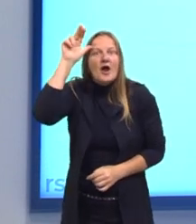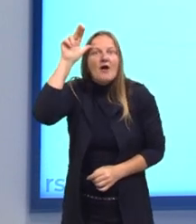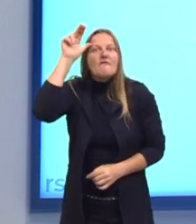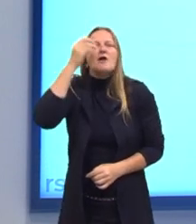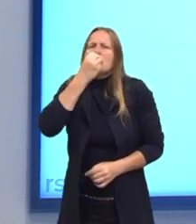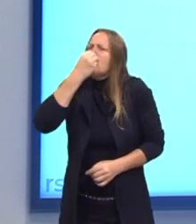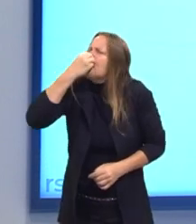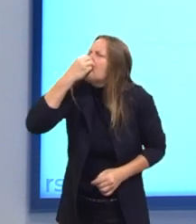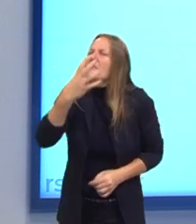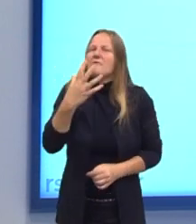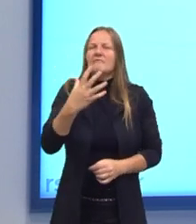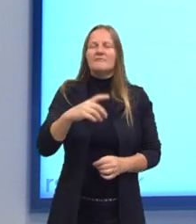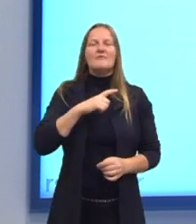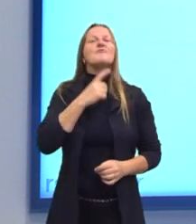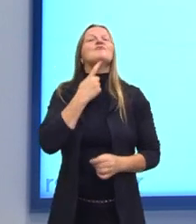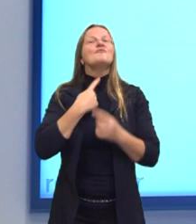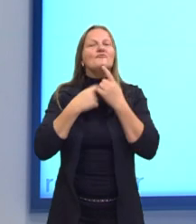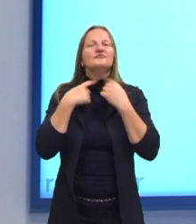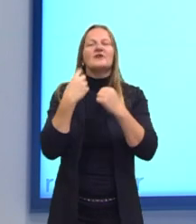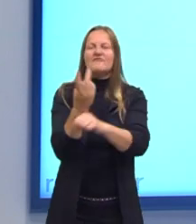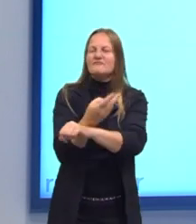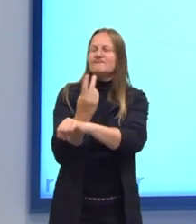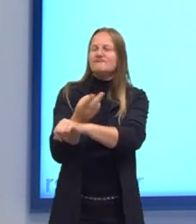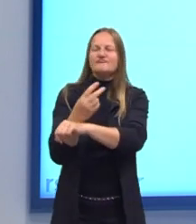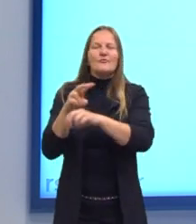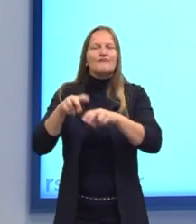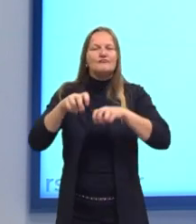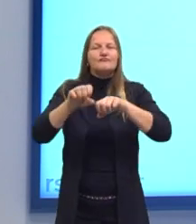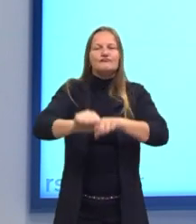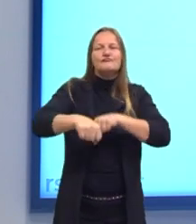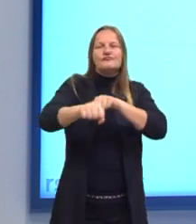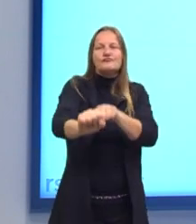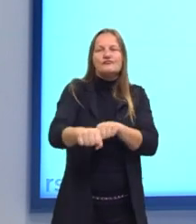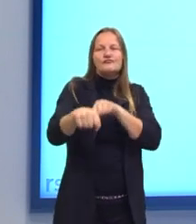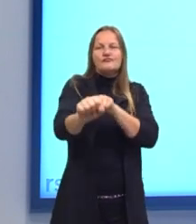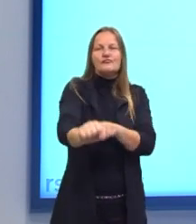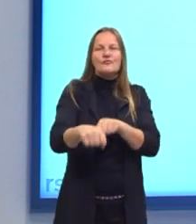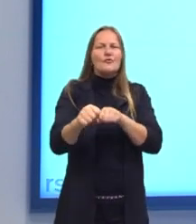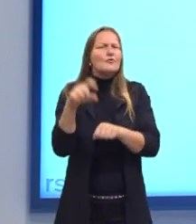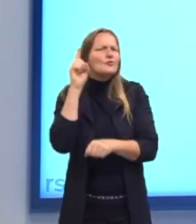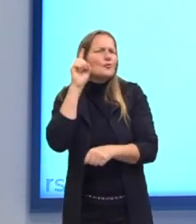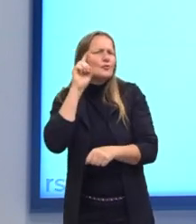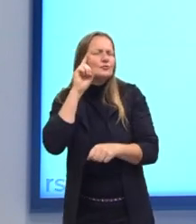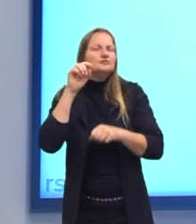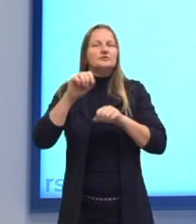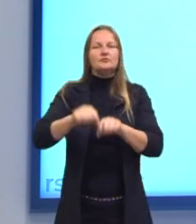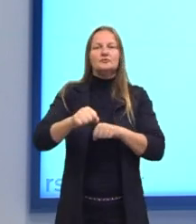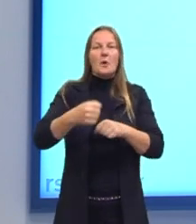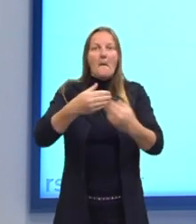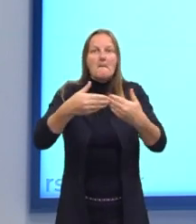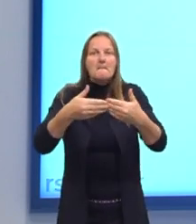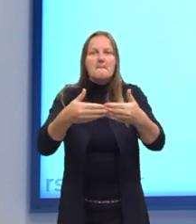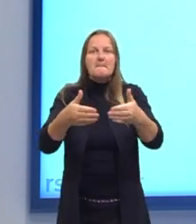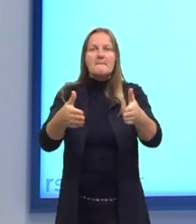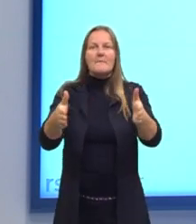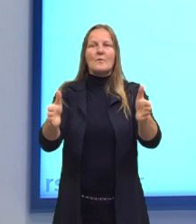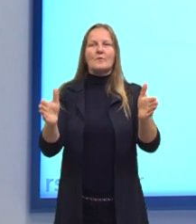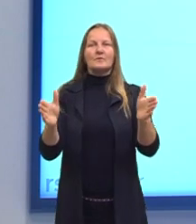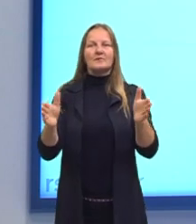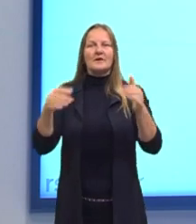Gostava de campear Todo dia eu aboiava Na porteira do currá